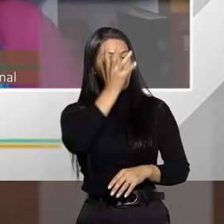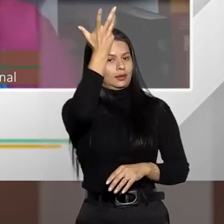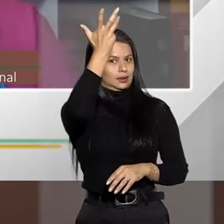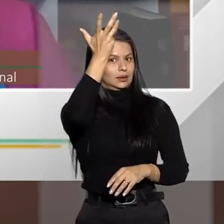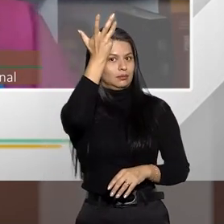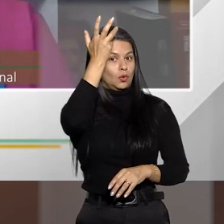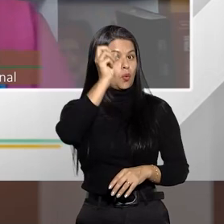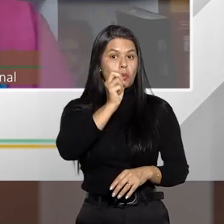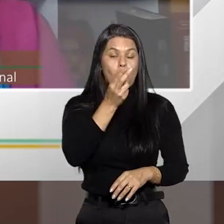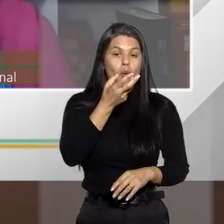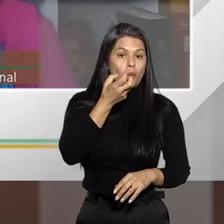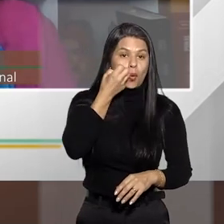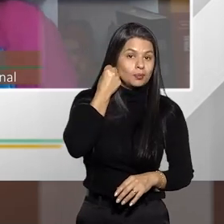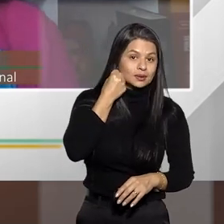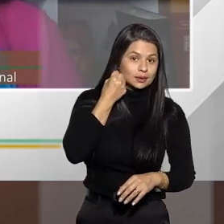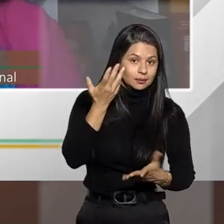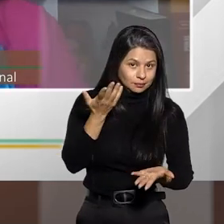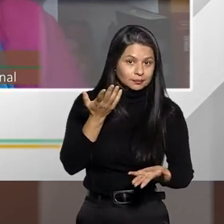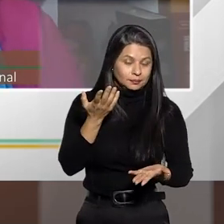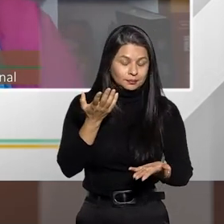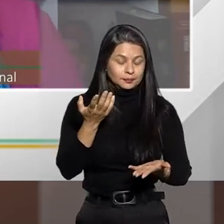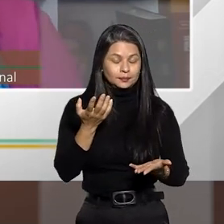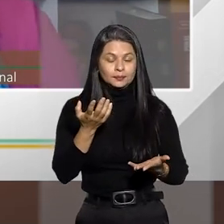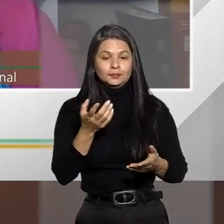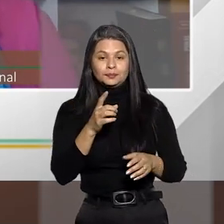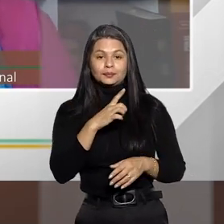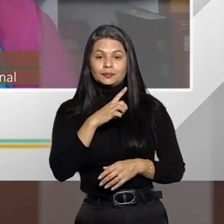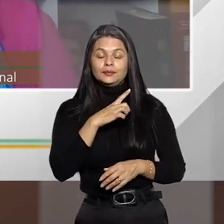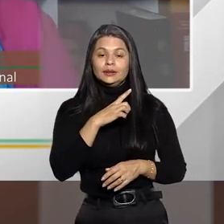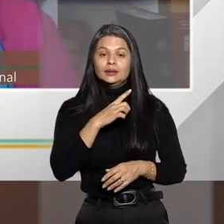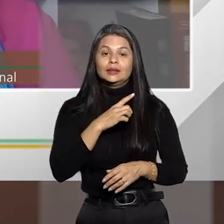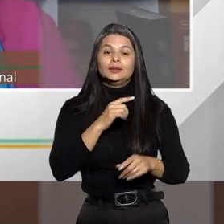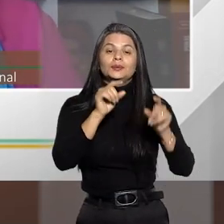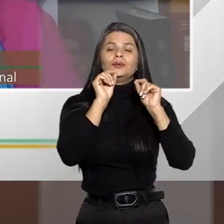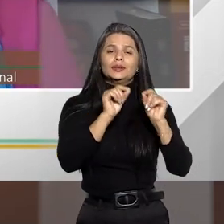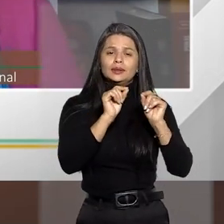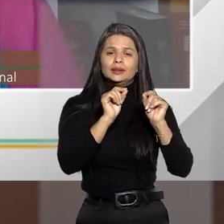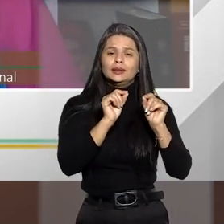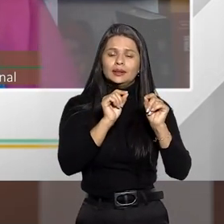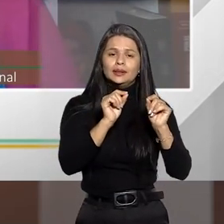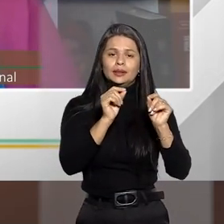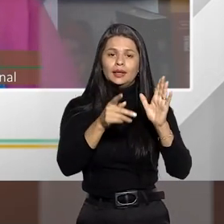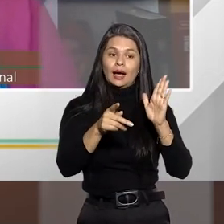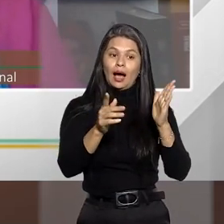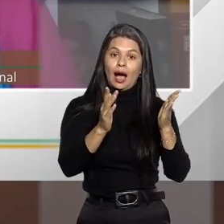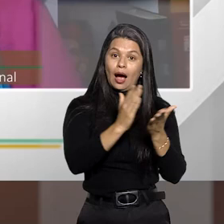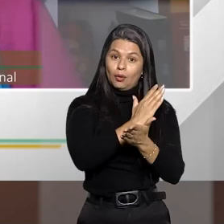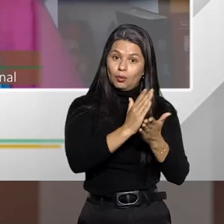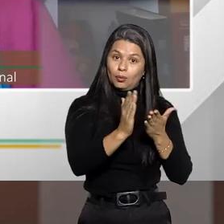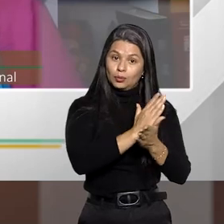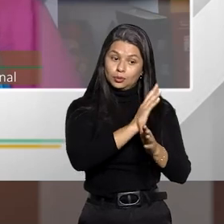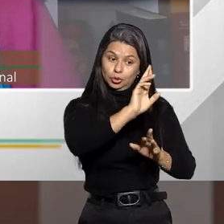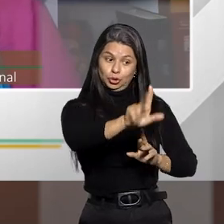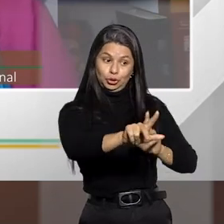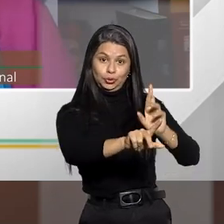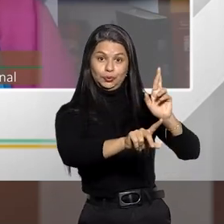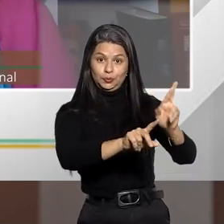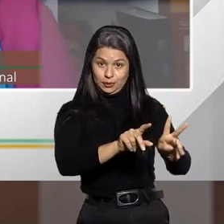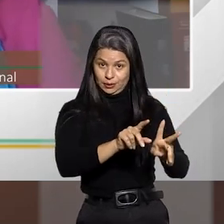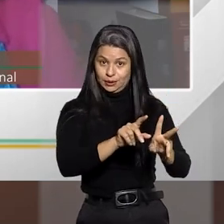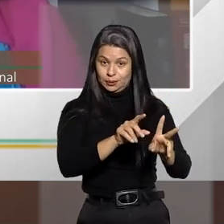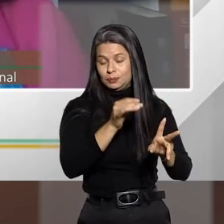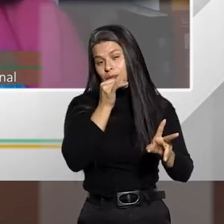omissão, certo? Uma única ação ou omissão e o que você tem é unidade de desígnios. O indivíduo, ele